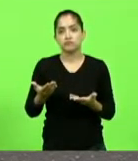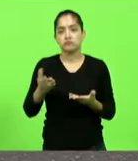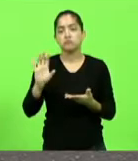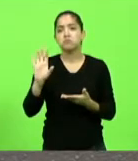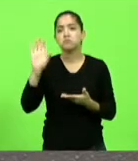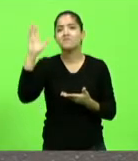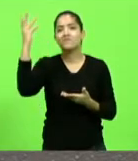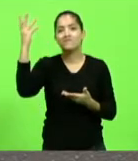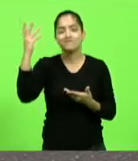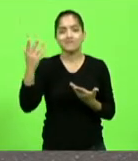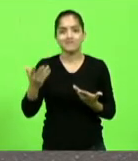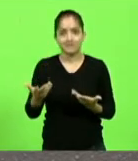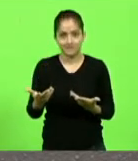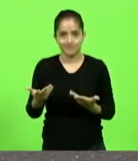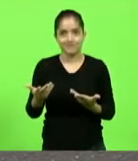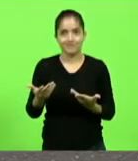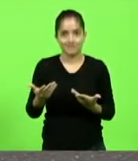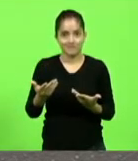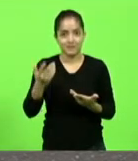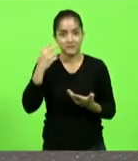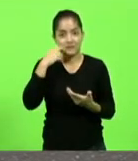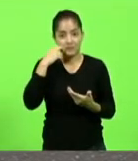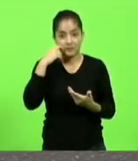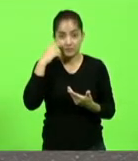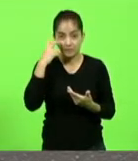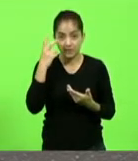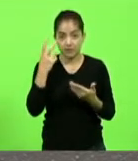absolutamente constrangedor